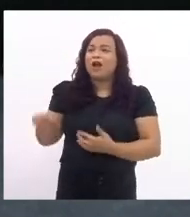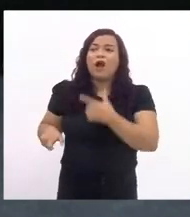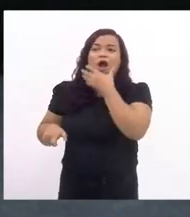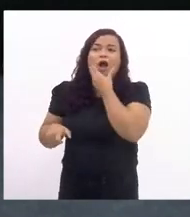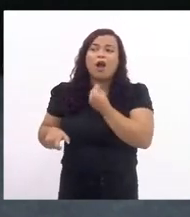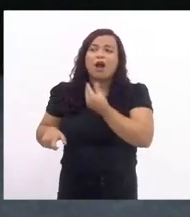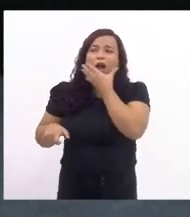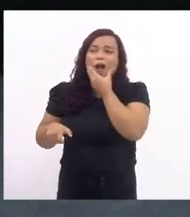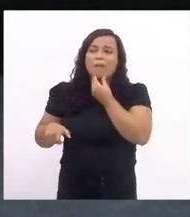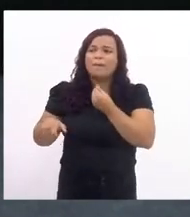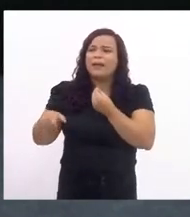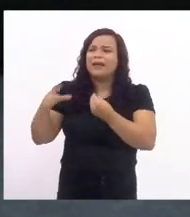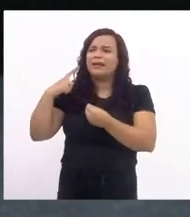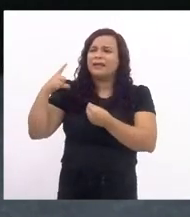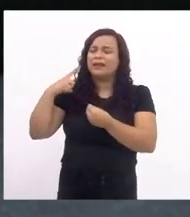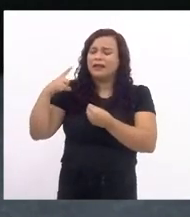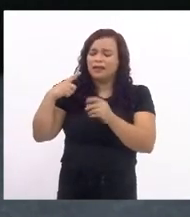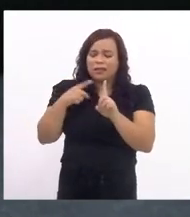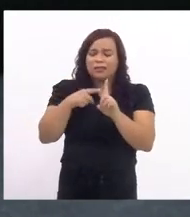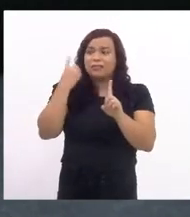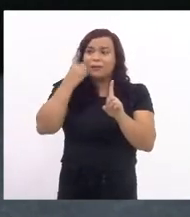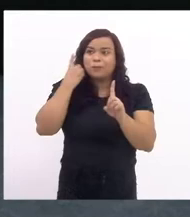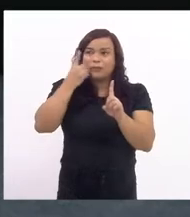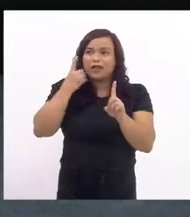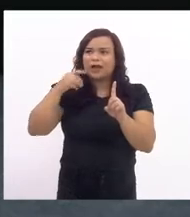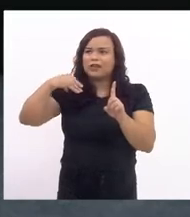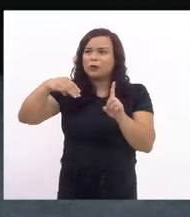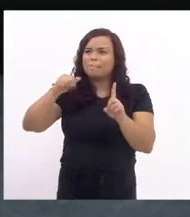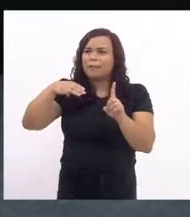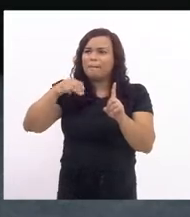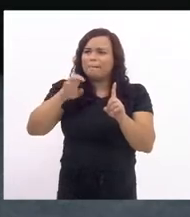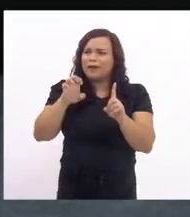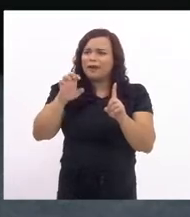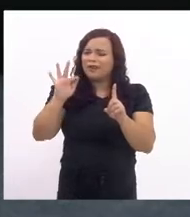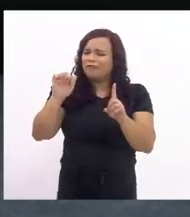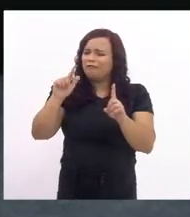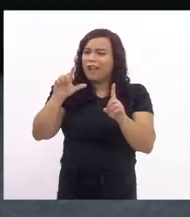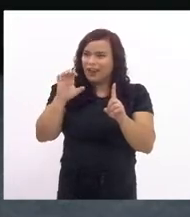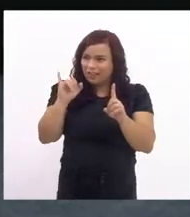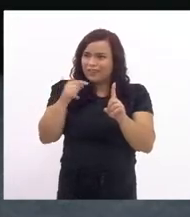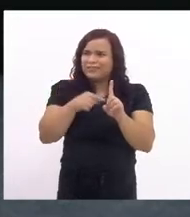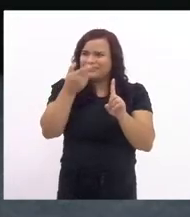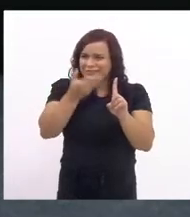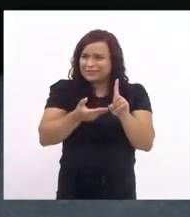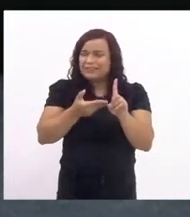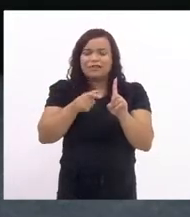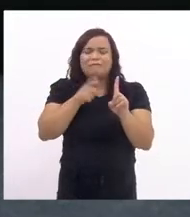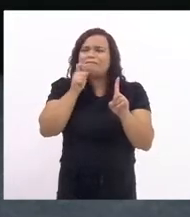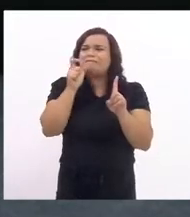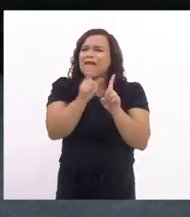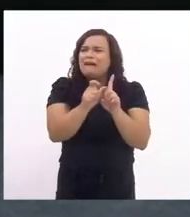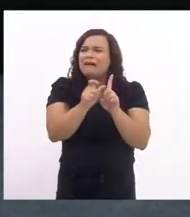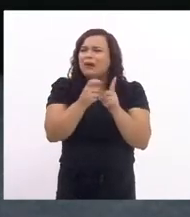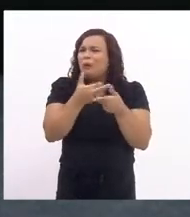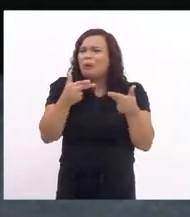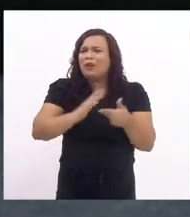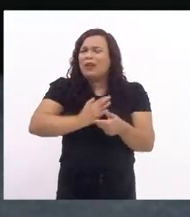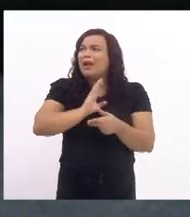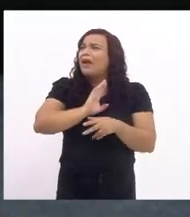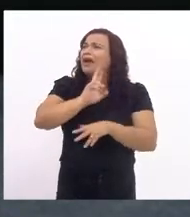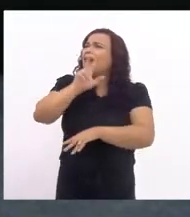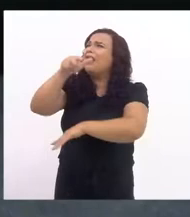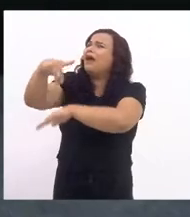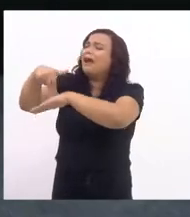mamãe falei que foi para a Ucrânia naquela situação tão debilitada daquela população dizer que as